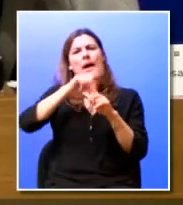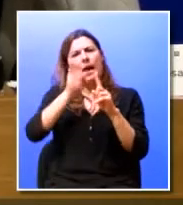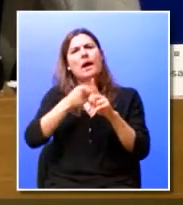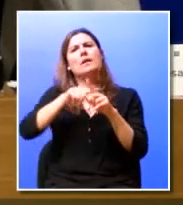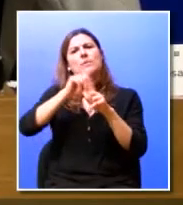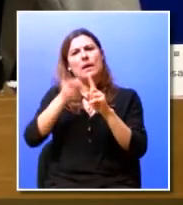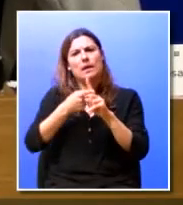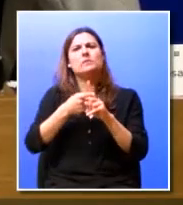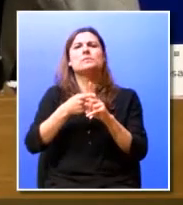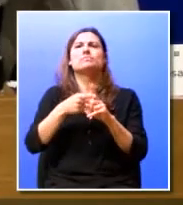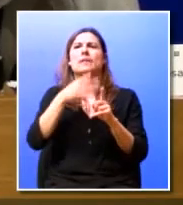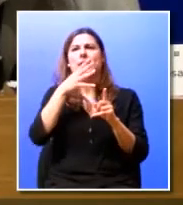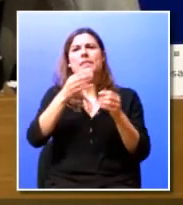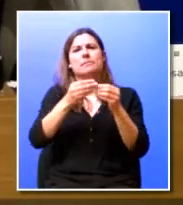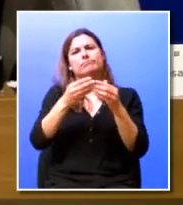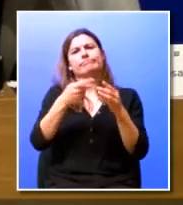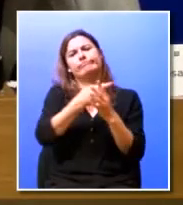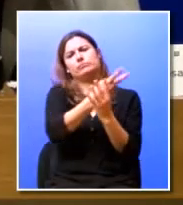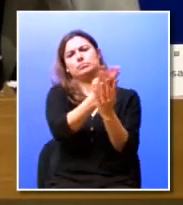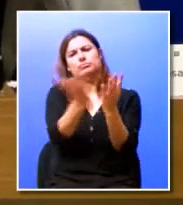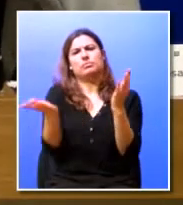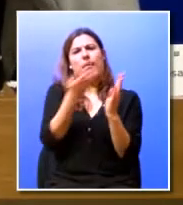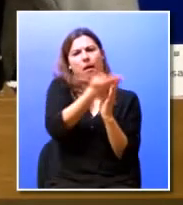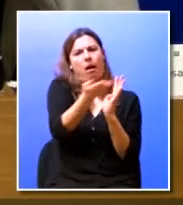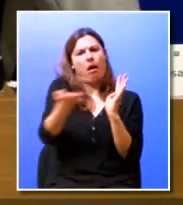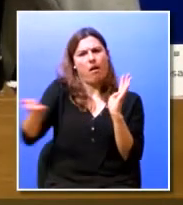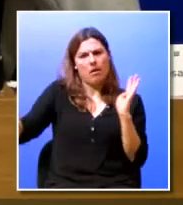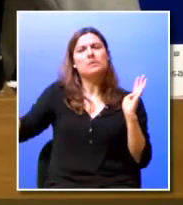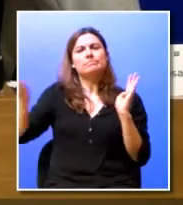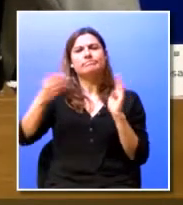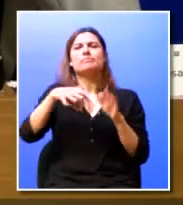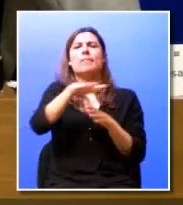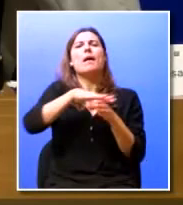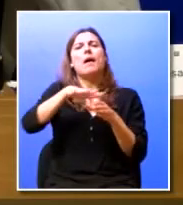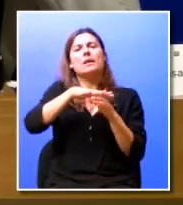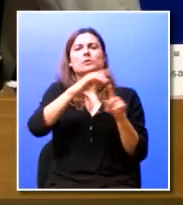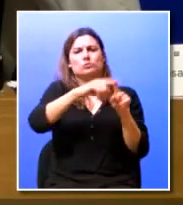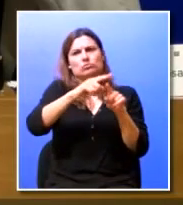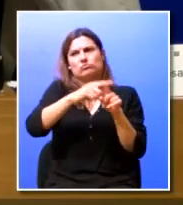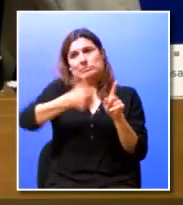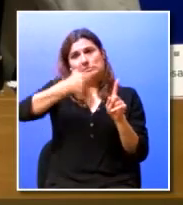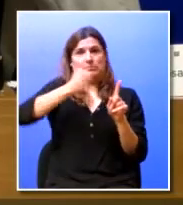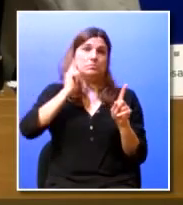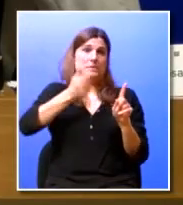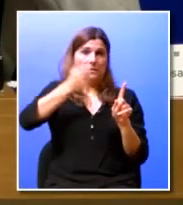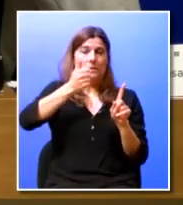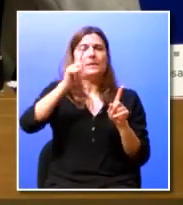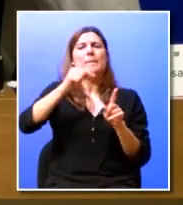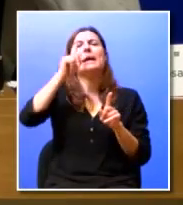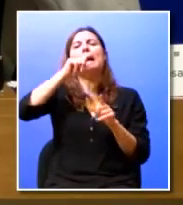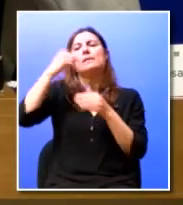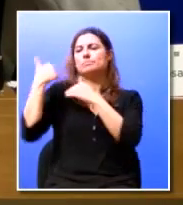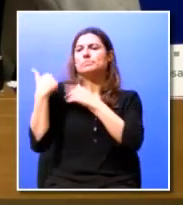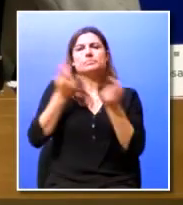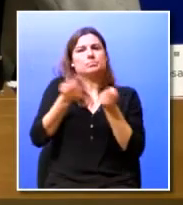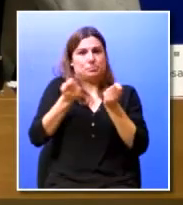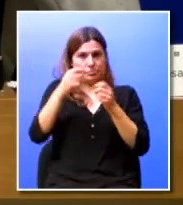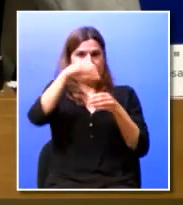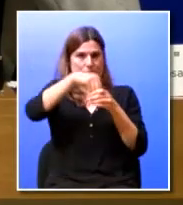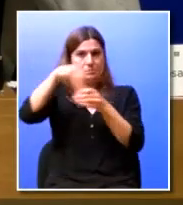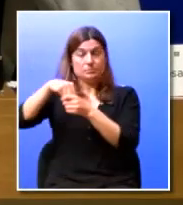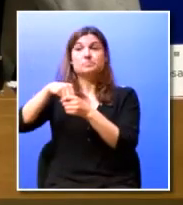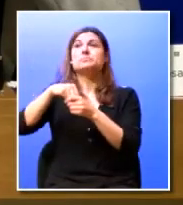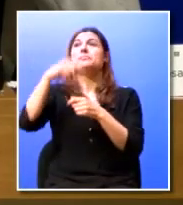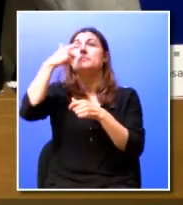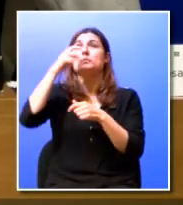um conjunto alargado e diversificado dos seus principais atores e dinamizadores. Penso que